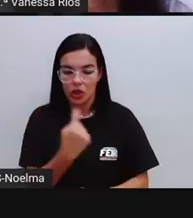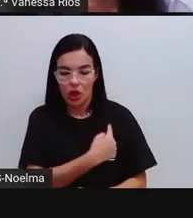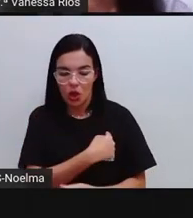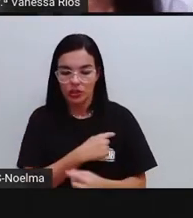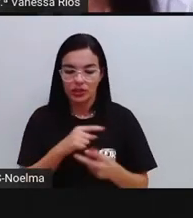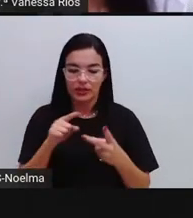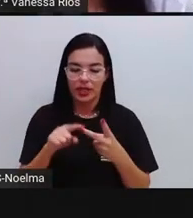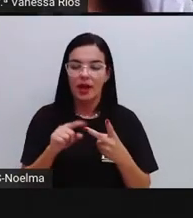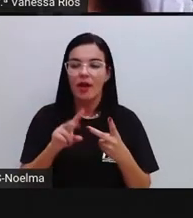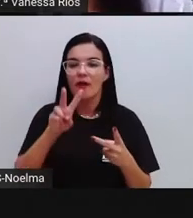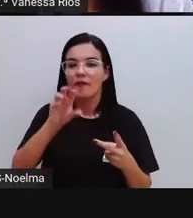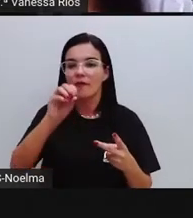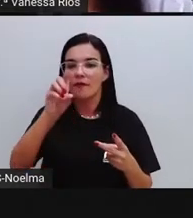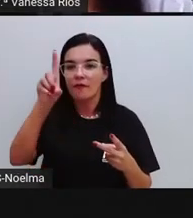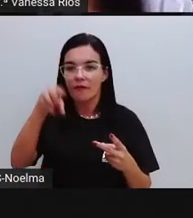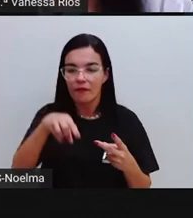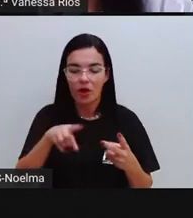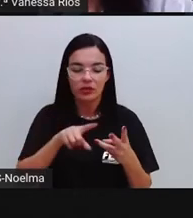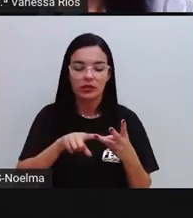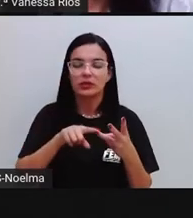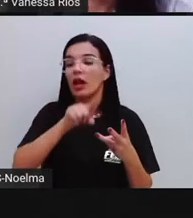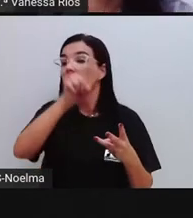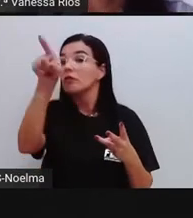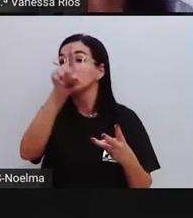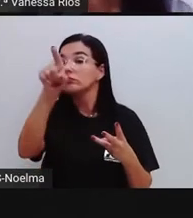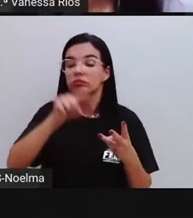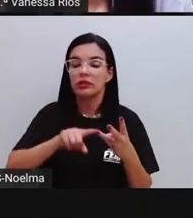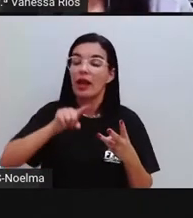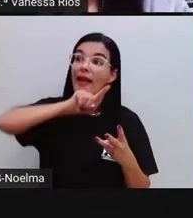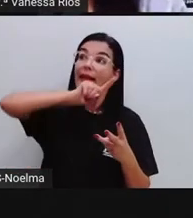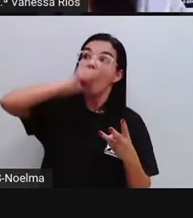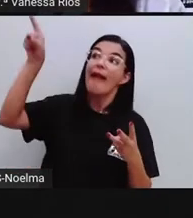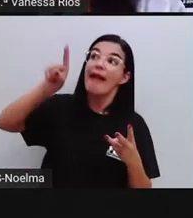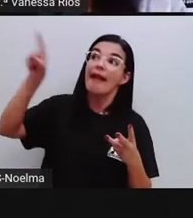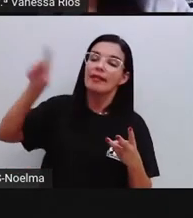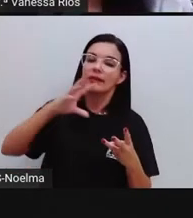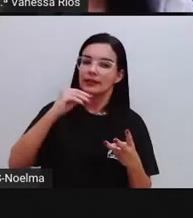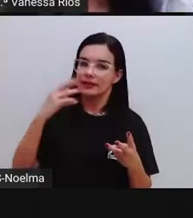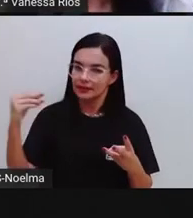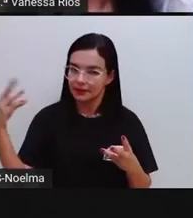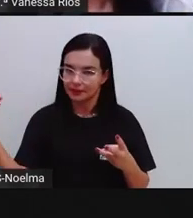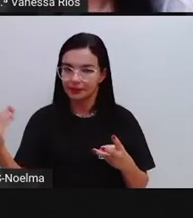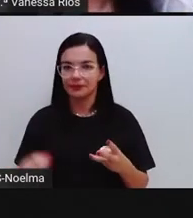vós. E a terceira pessoa do plural, eles ou elas.